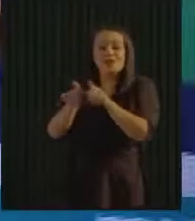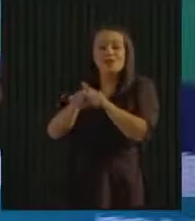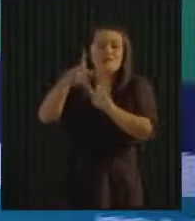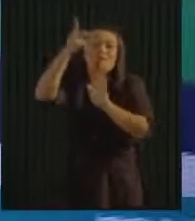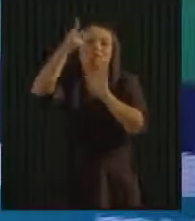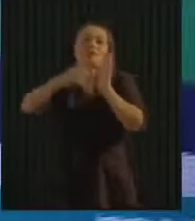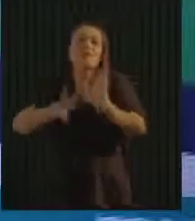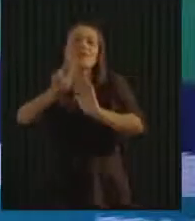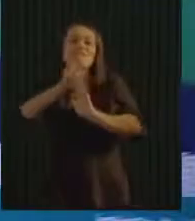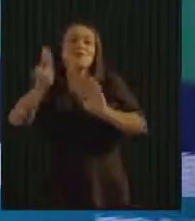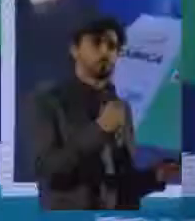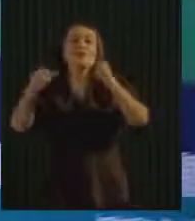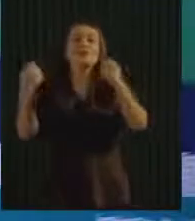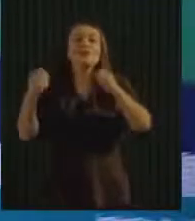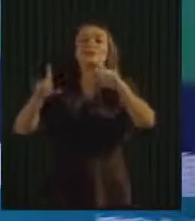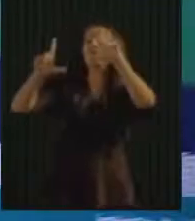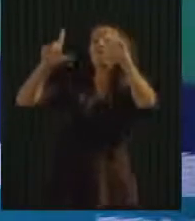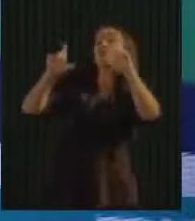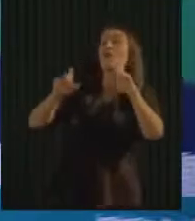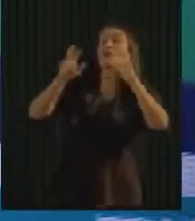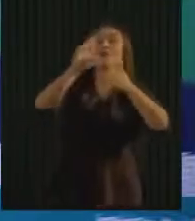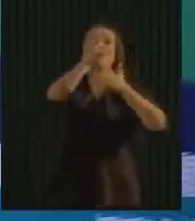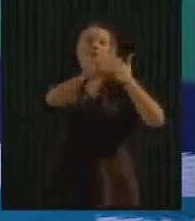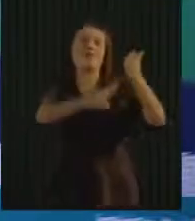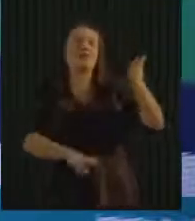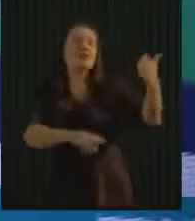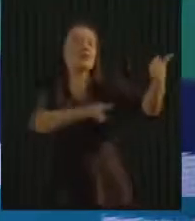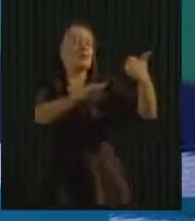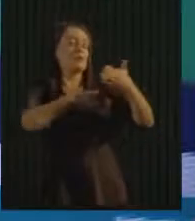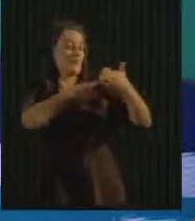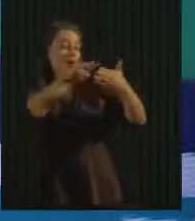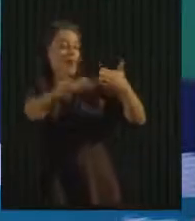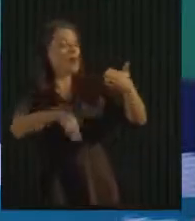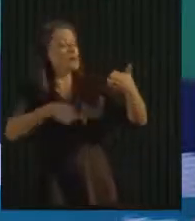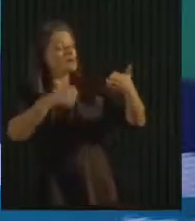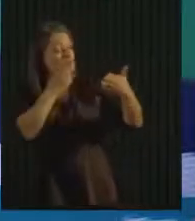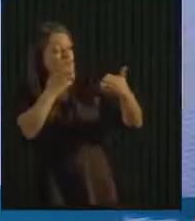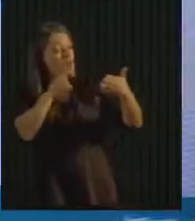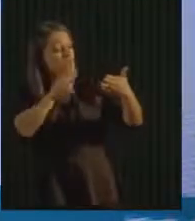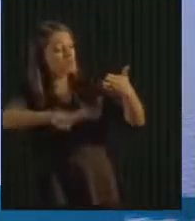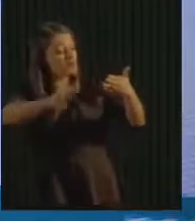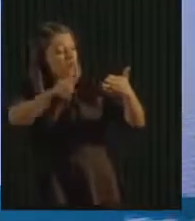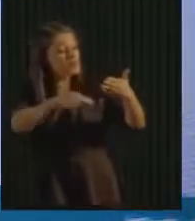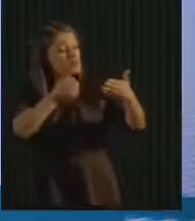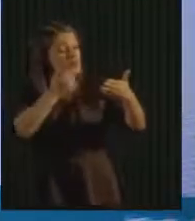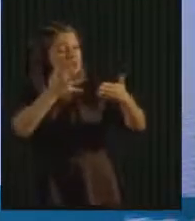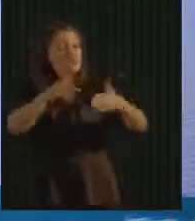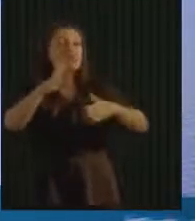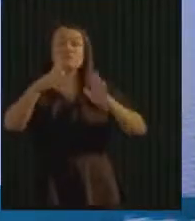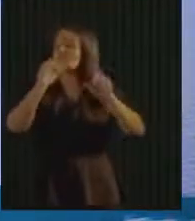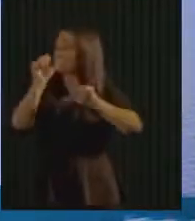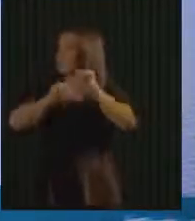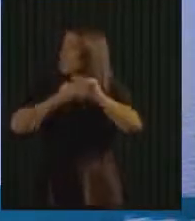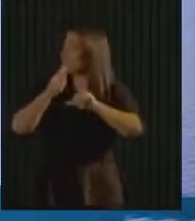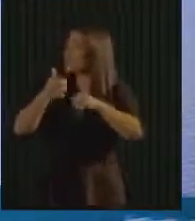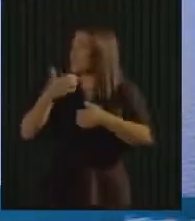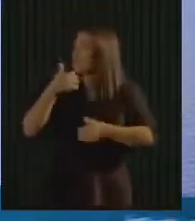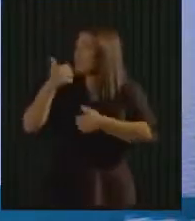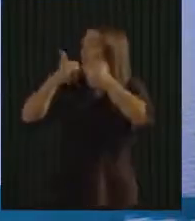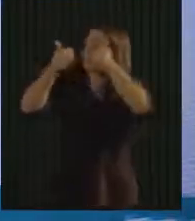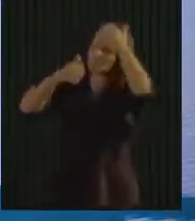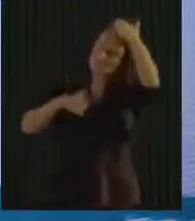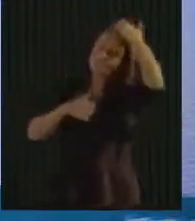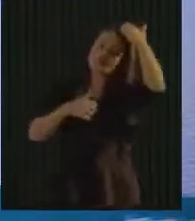município, têm que bater foto, têm que fazer como se fosse um relatório para a gente acompanhar o uso desse material. E aí,